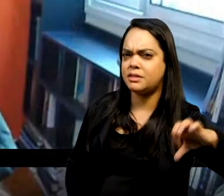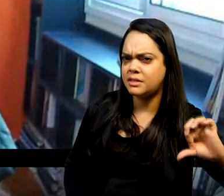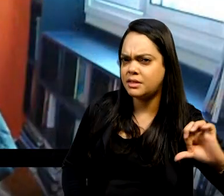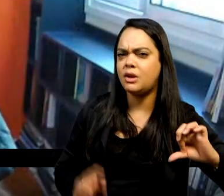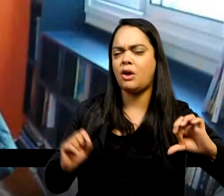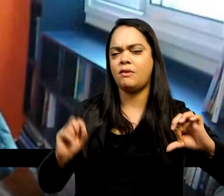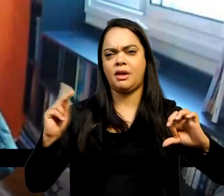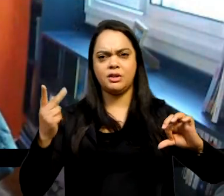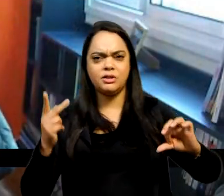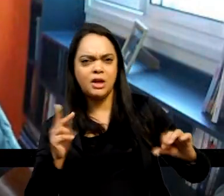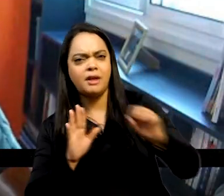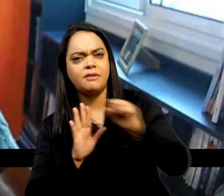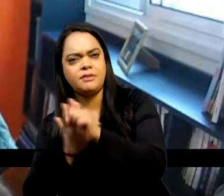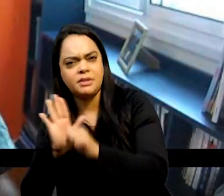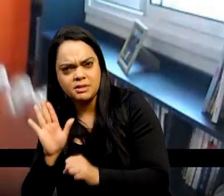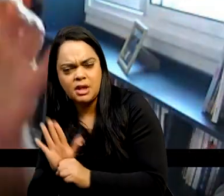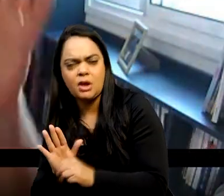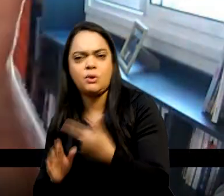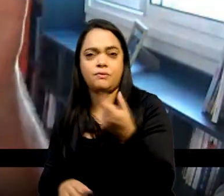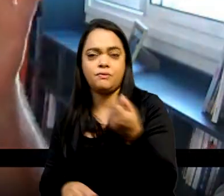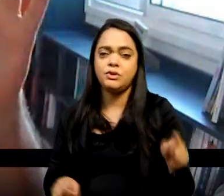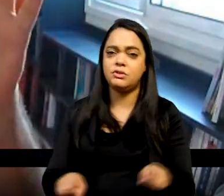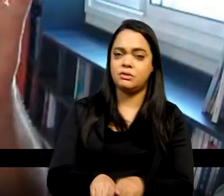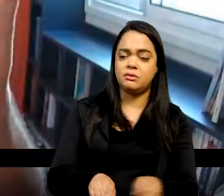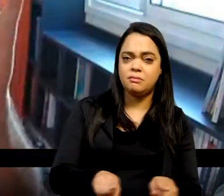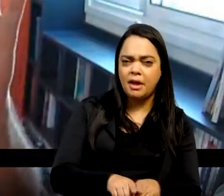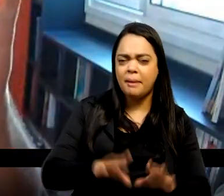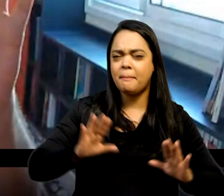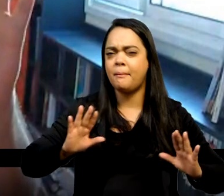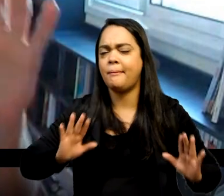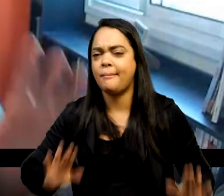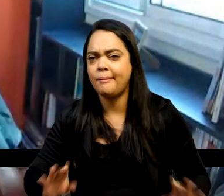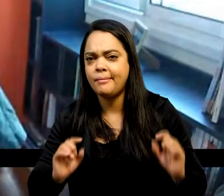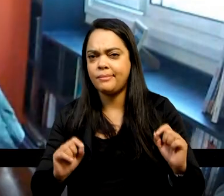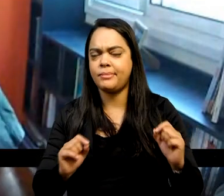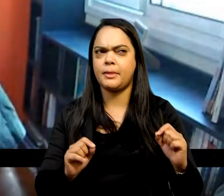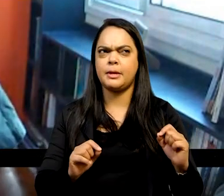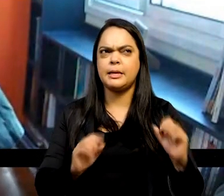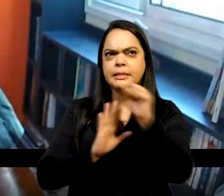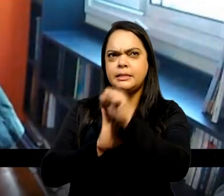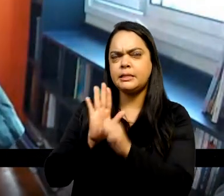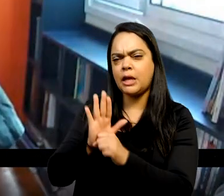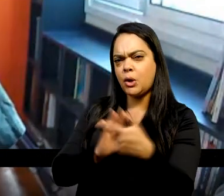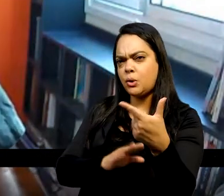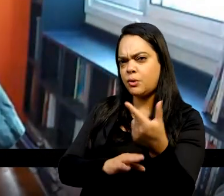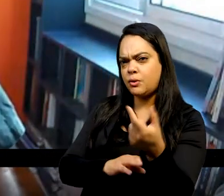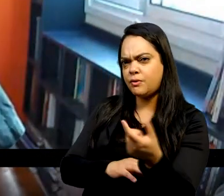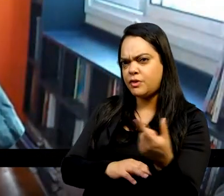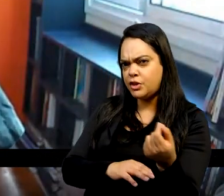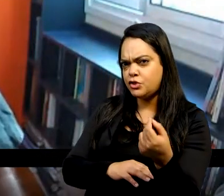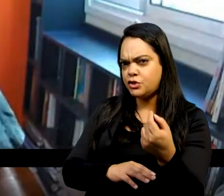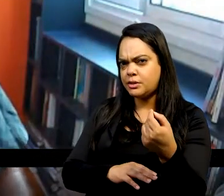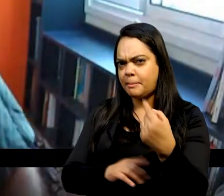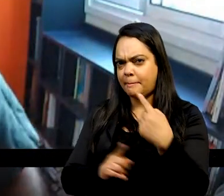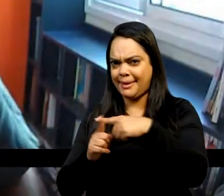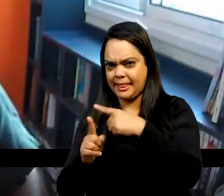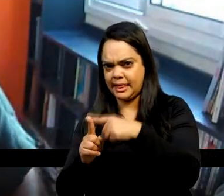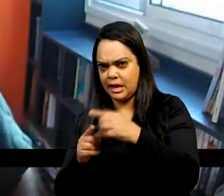historiografia do século XX, mas em algum momento ali, na segunda metade do século XX, as